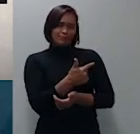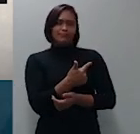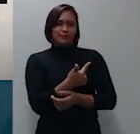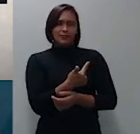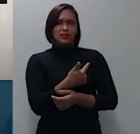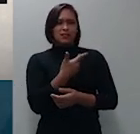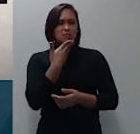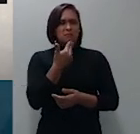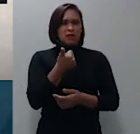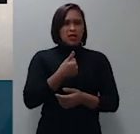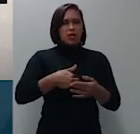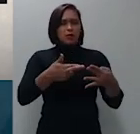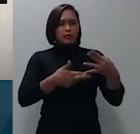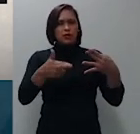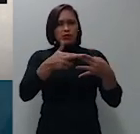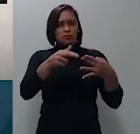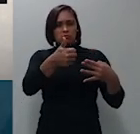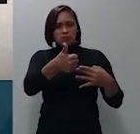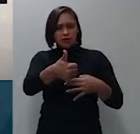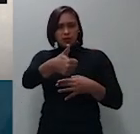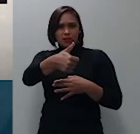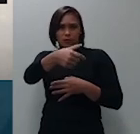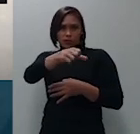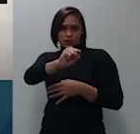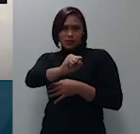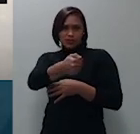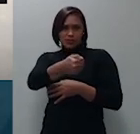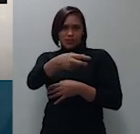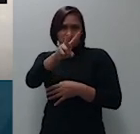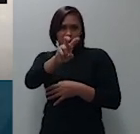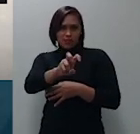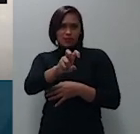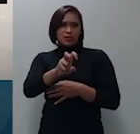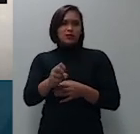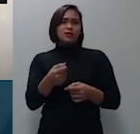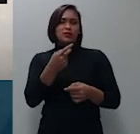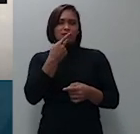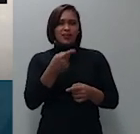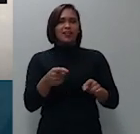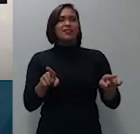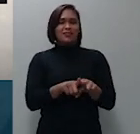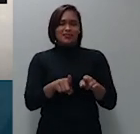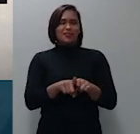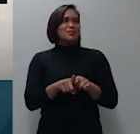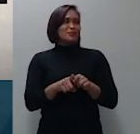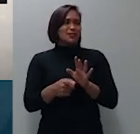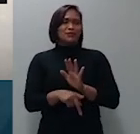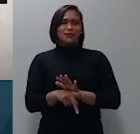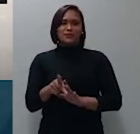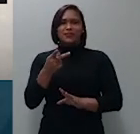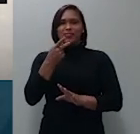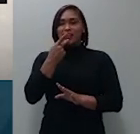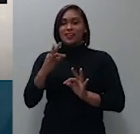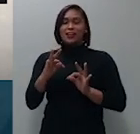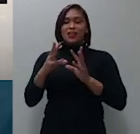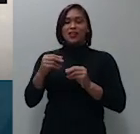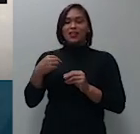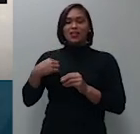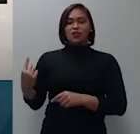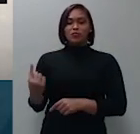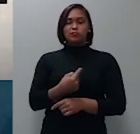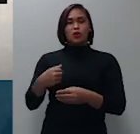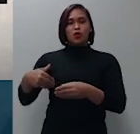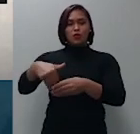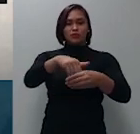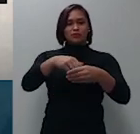especial 1.875.889 de São Paulo e invoca um acordo da terceira turma da